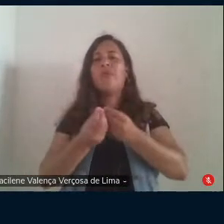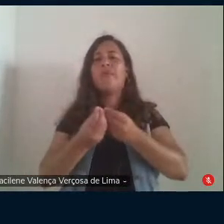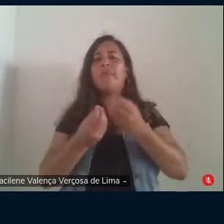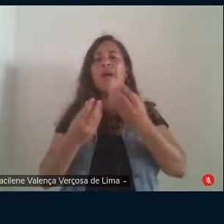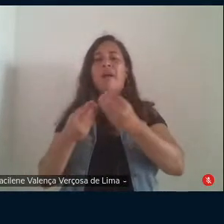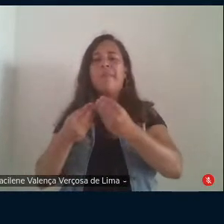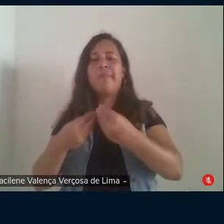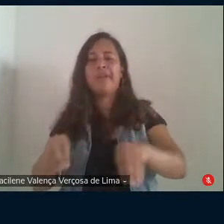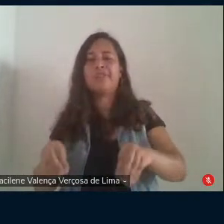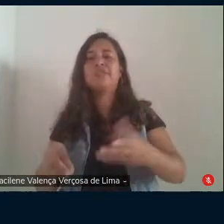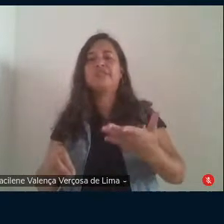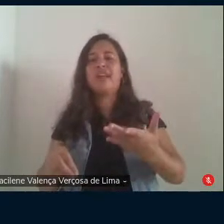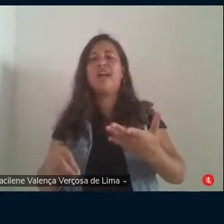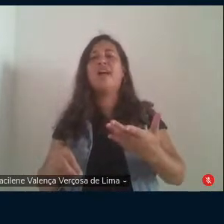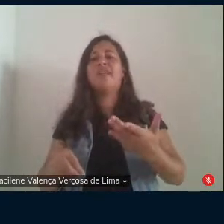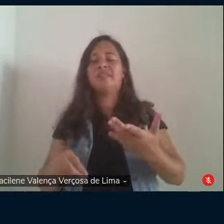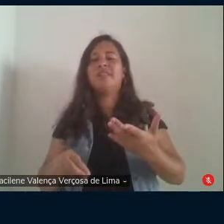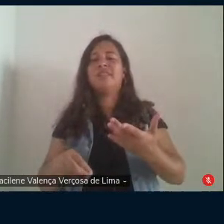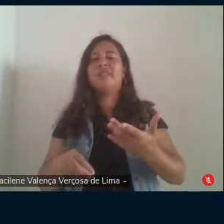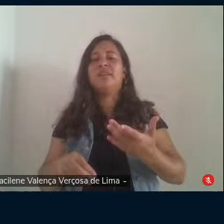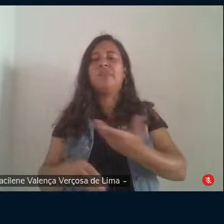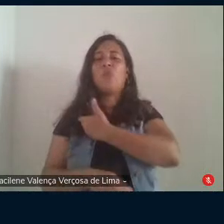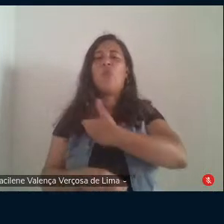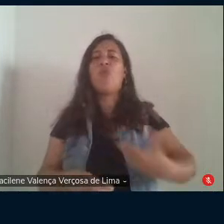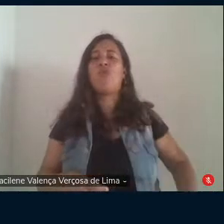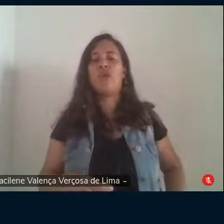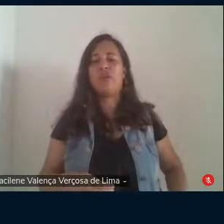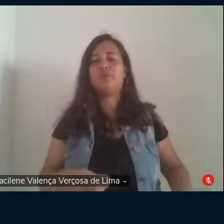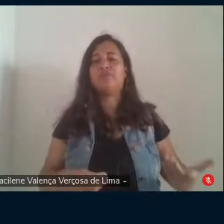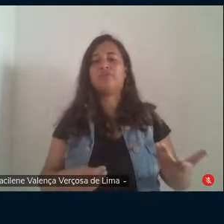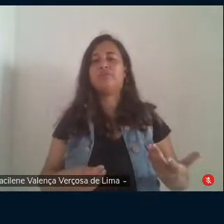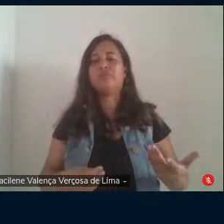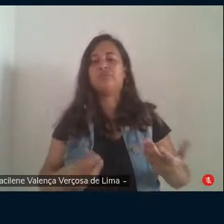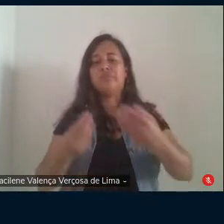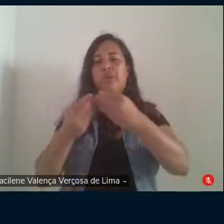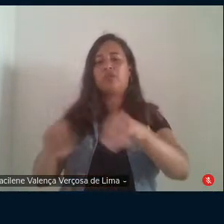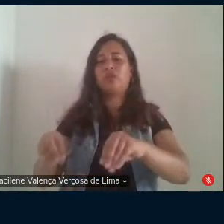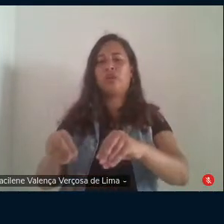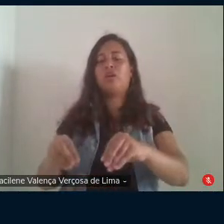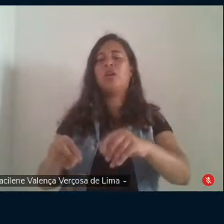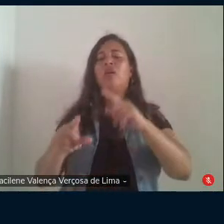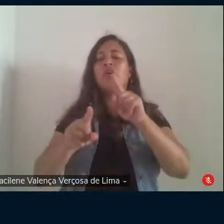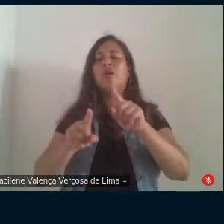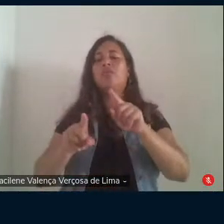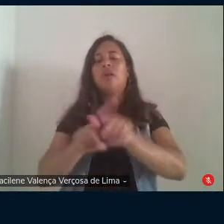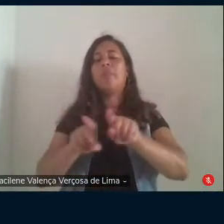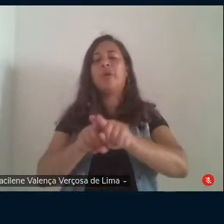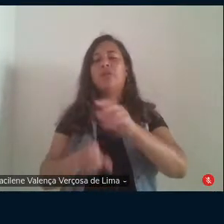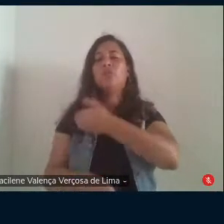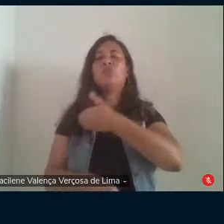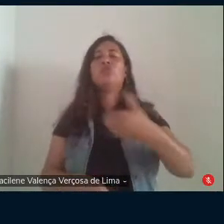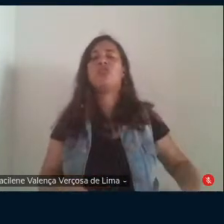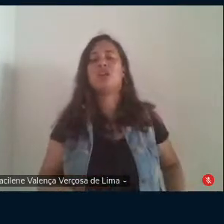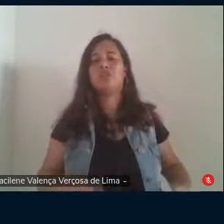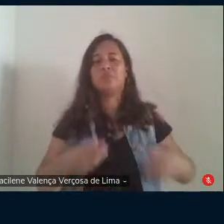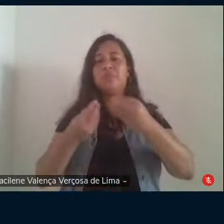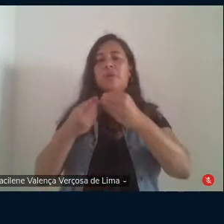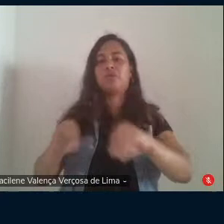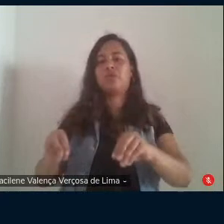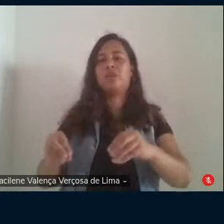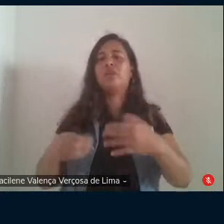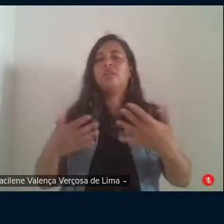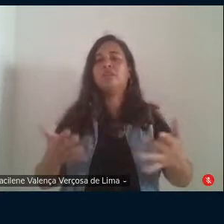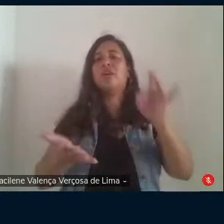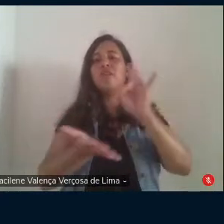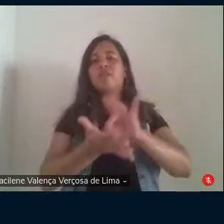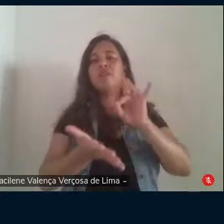depois derrubar o governo mas também pior para desmontar o Estado. Tratava-se de uma evidente